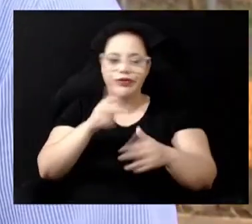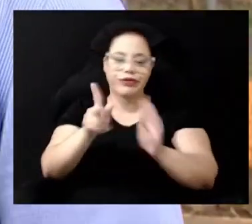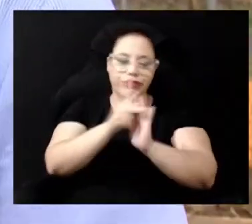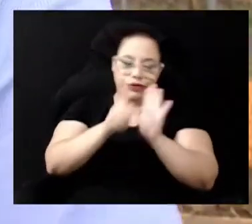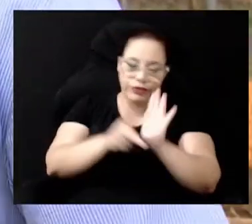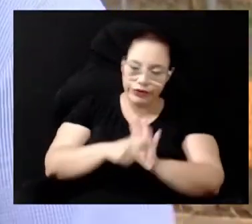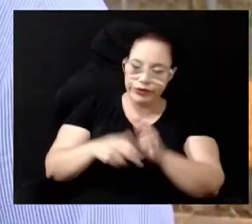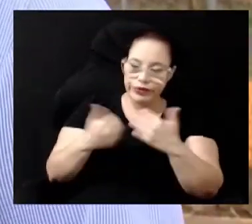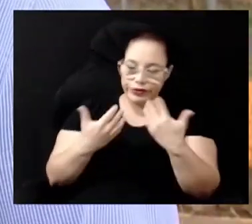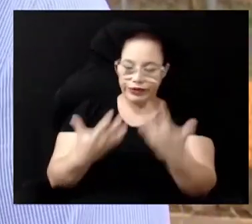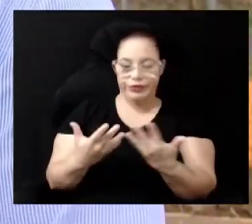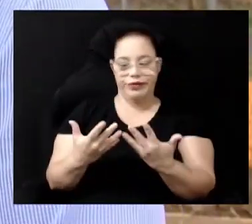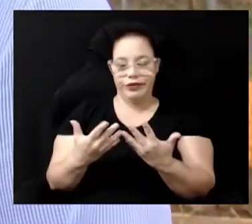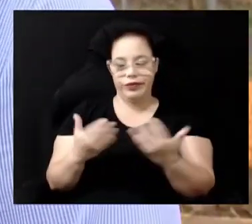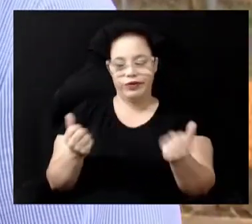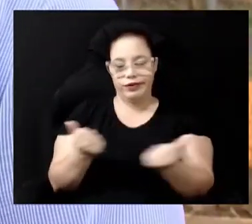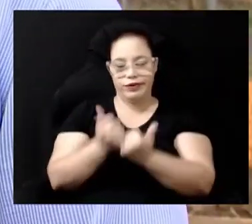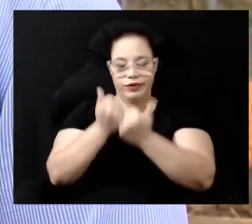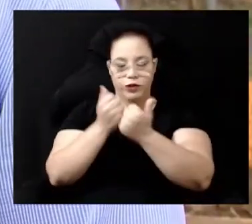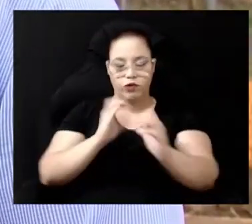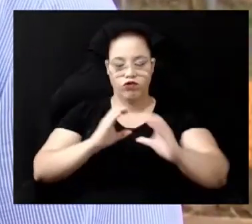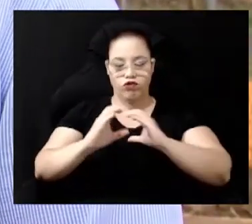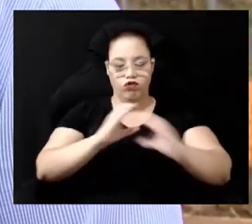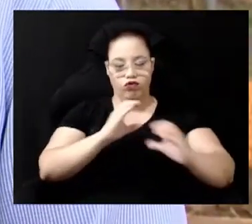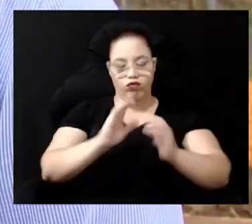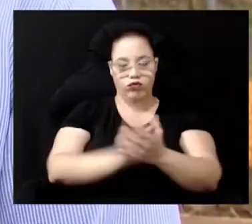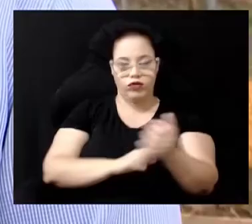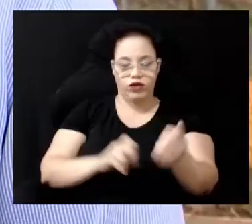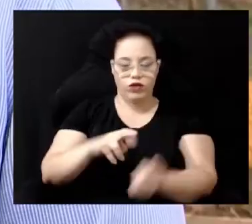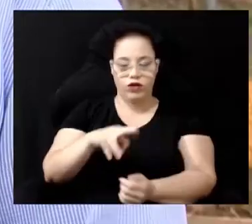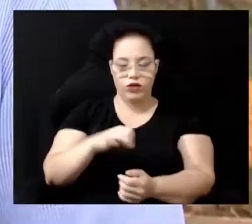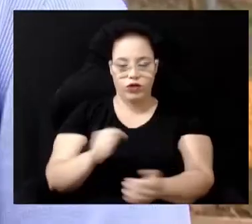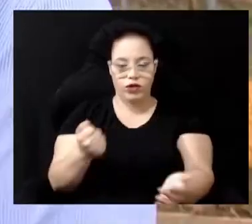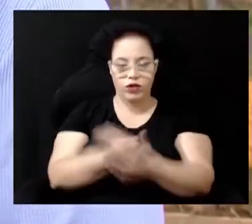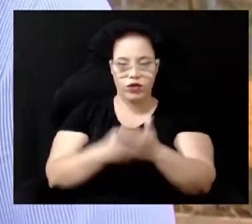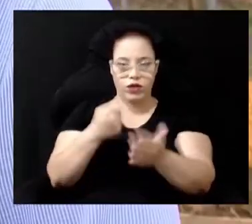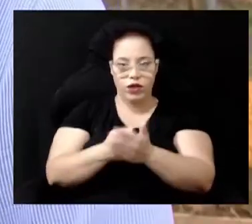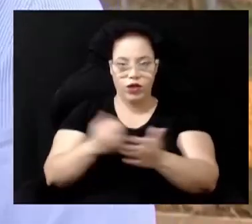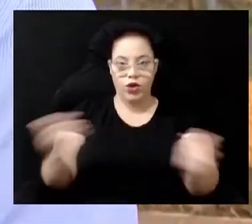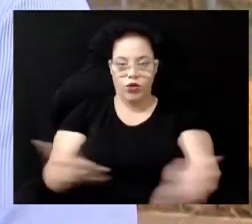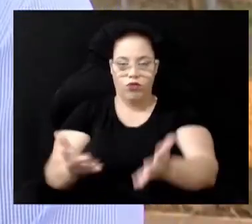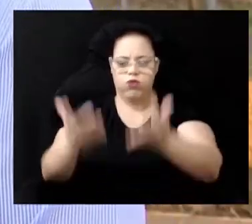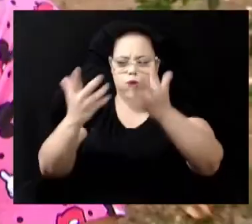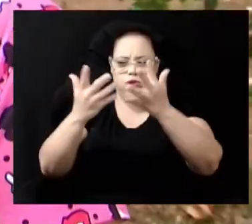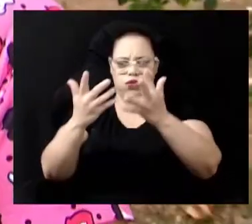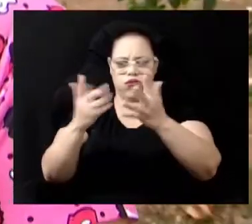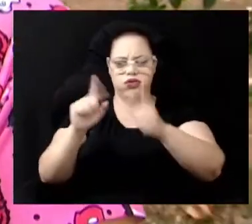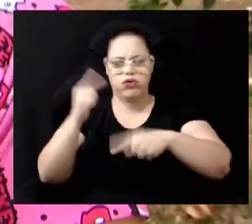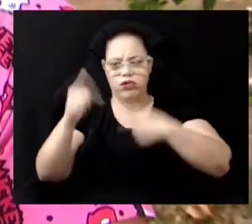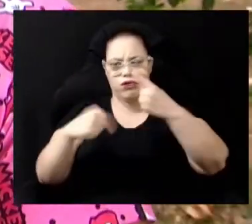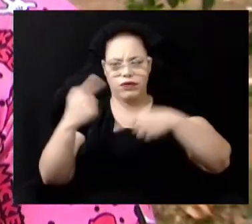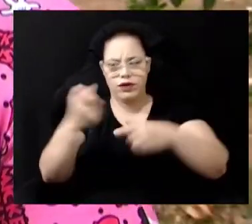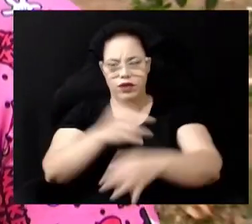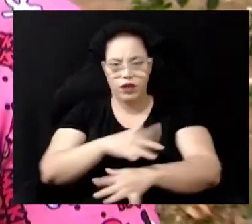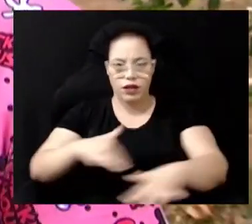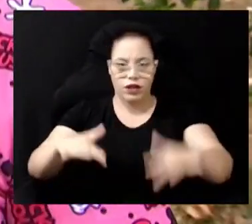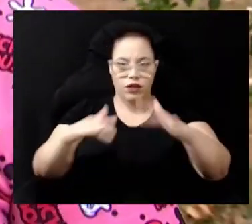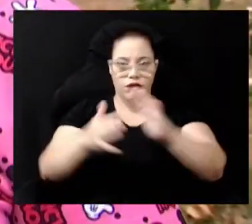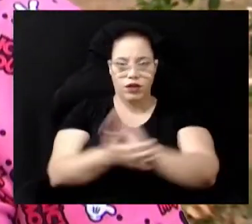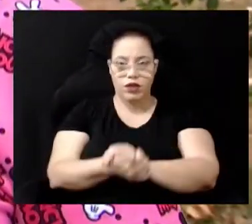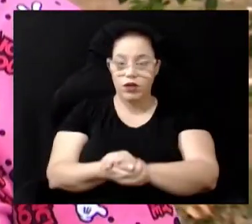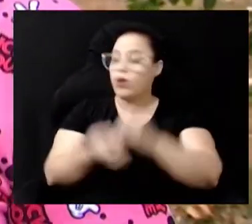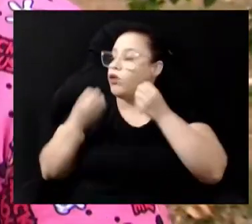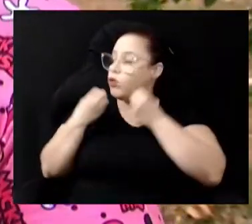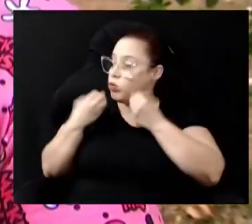juntos se coordenarem Então a ideia da FEAC é atuar como uma potencializadora De outros atores no território Ah, foi muito bom, né?